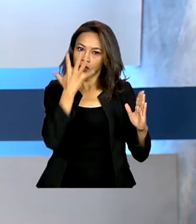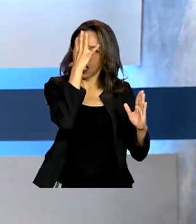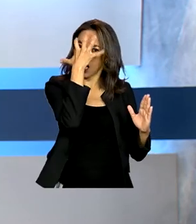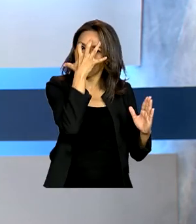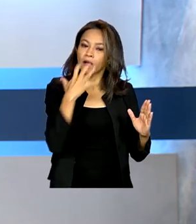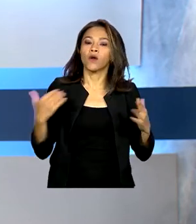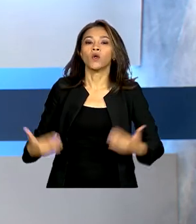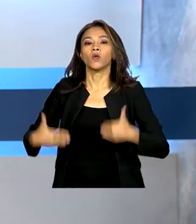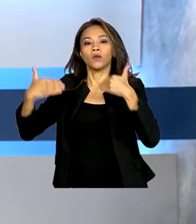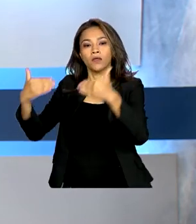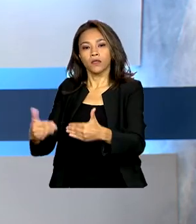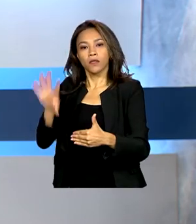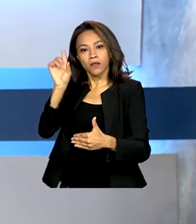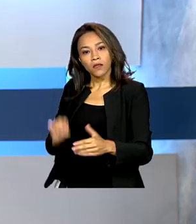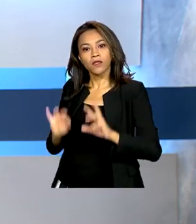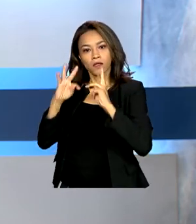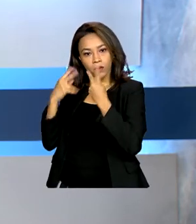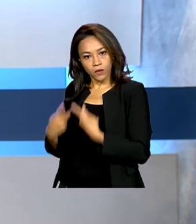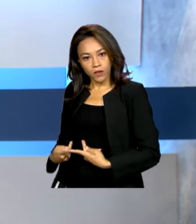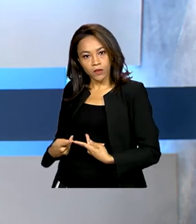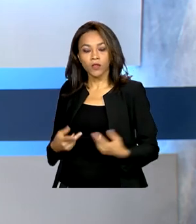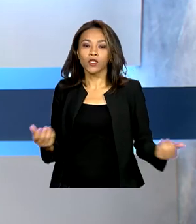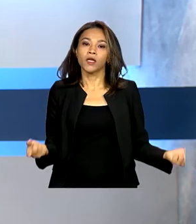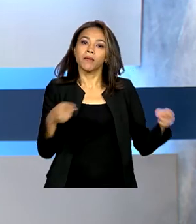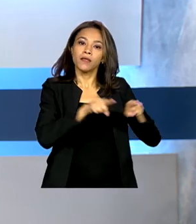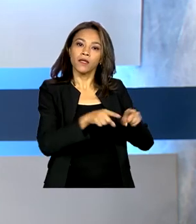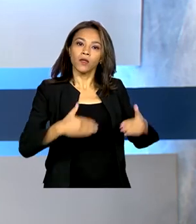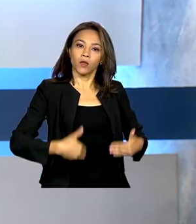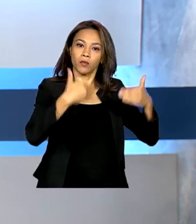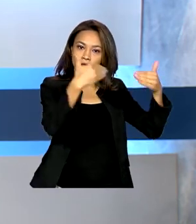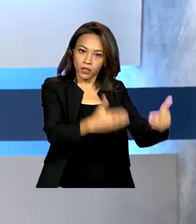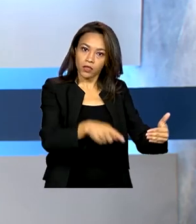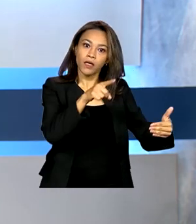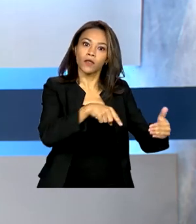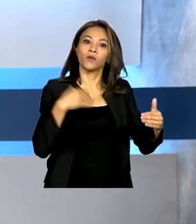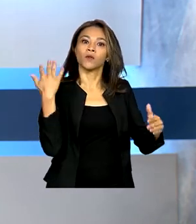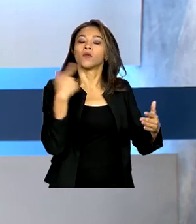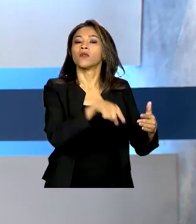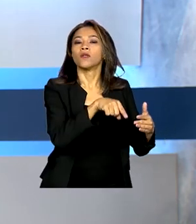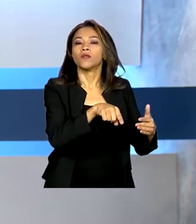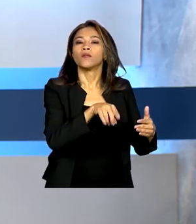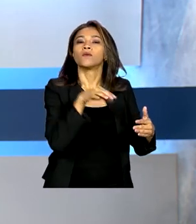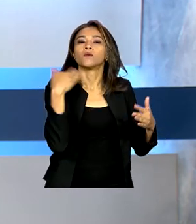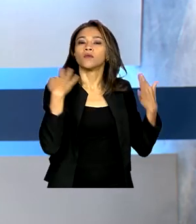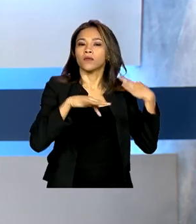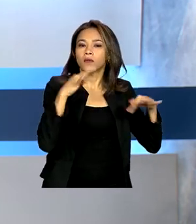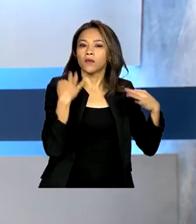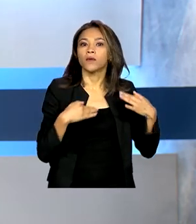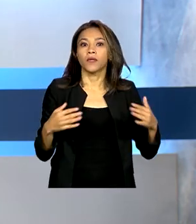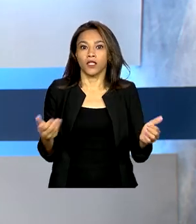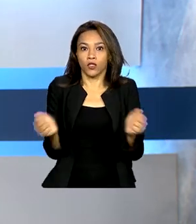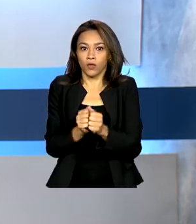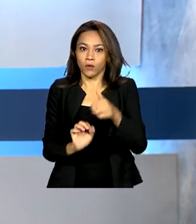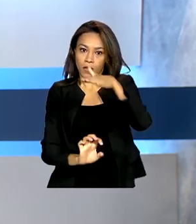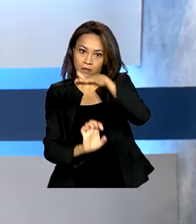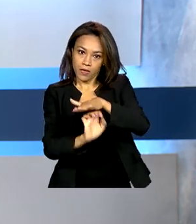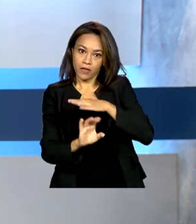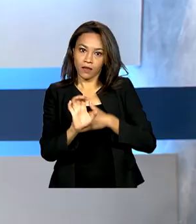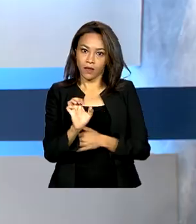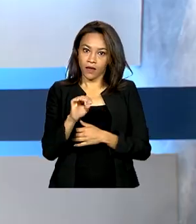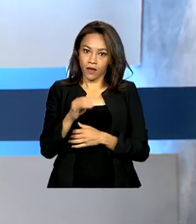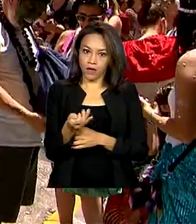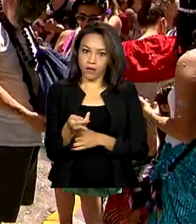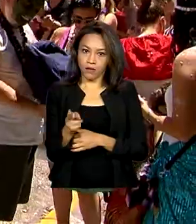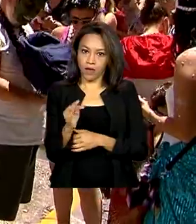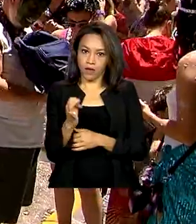Ministérios dos Direitos Humanos e do Turismo, em parceria com a Embratur, lançaram uma campanha. É o bloco do Disque